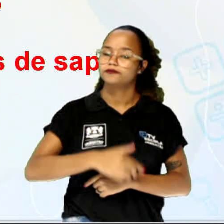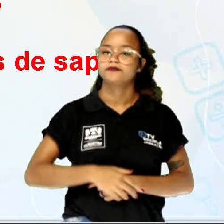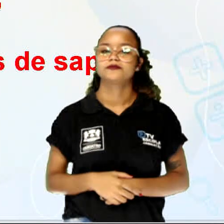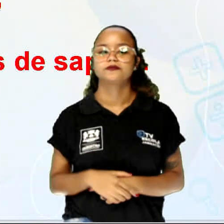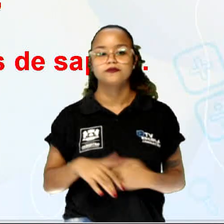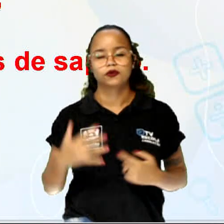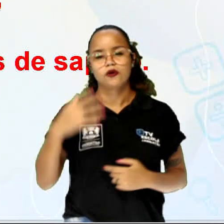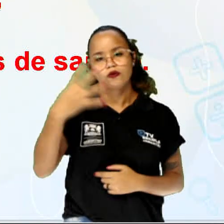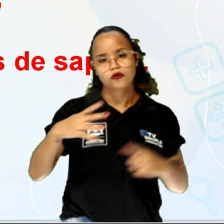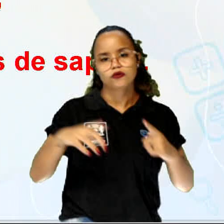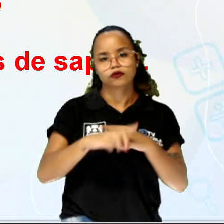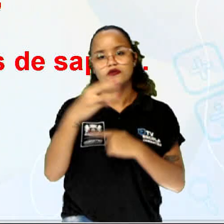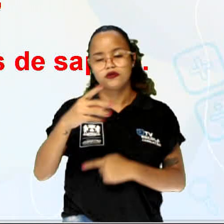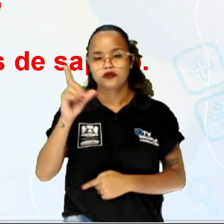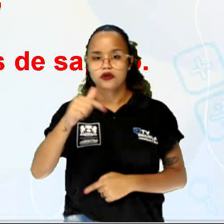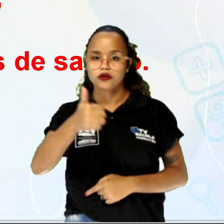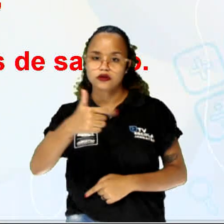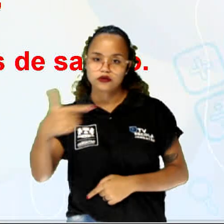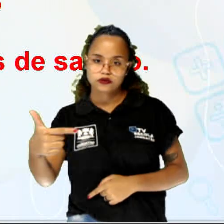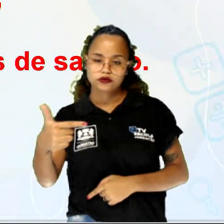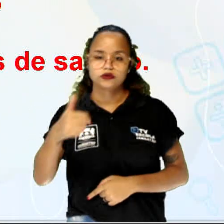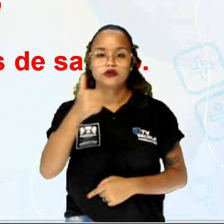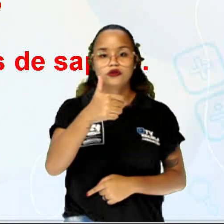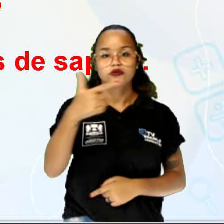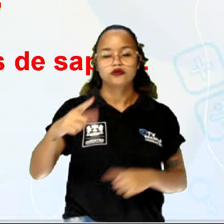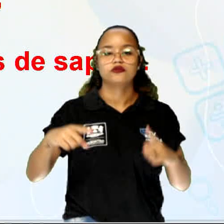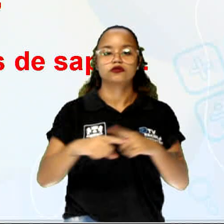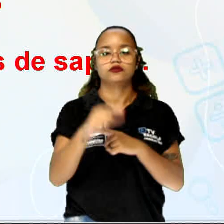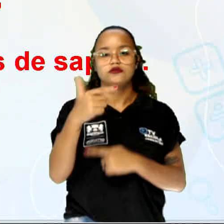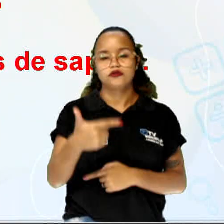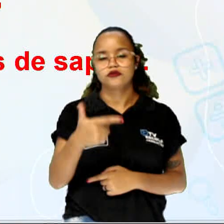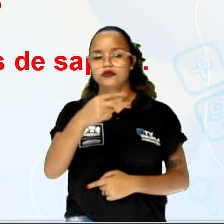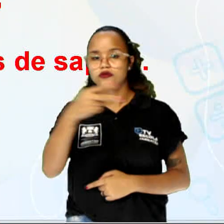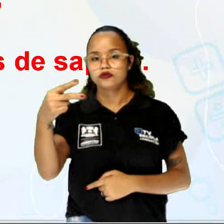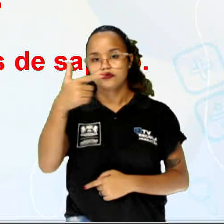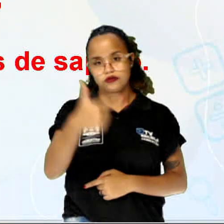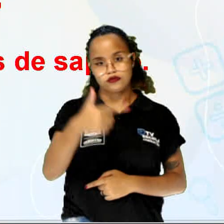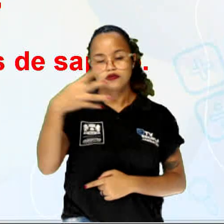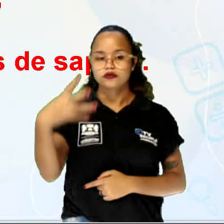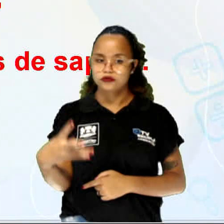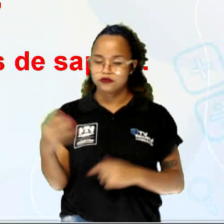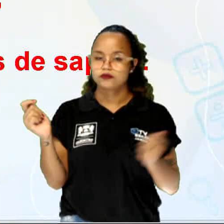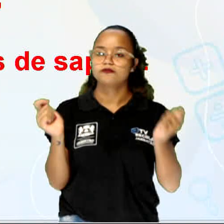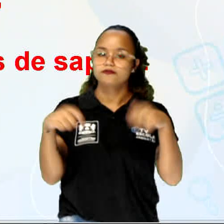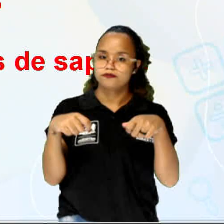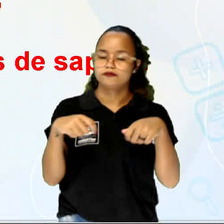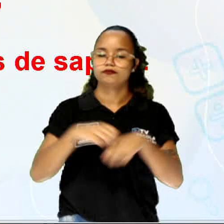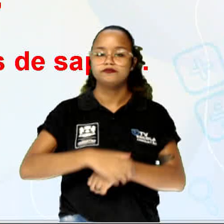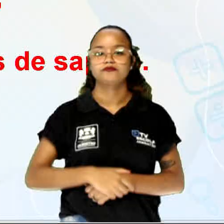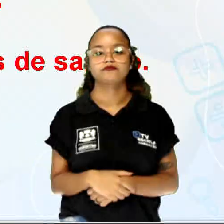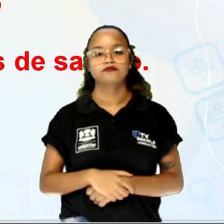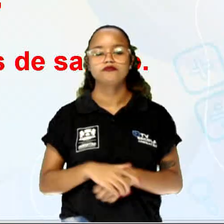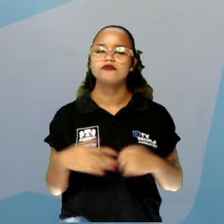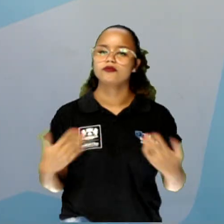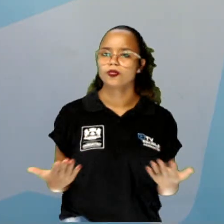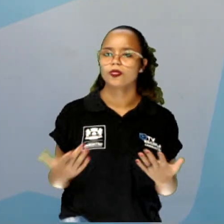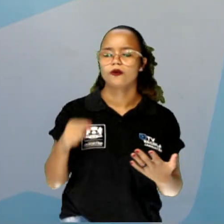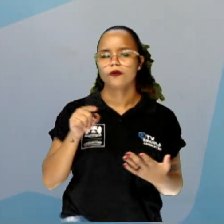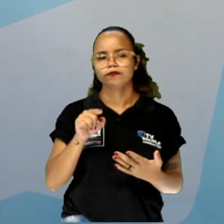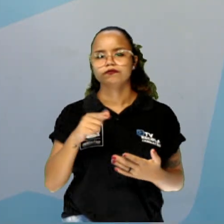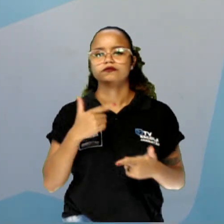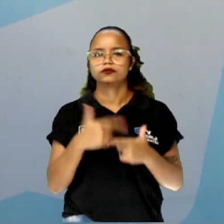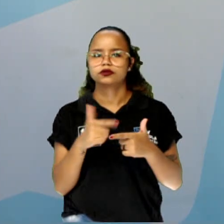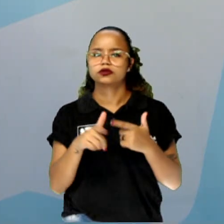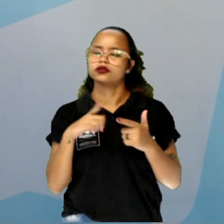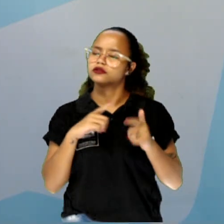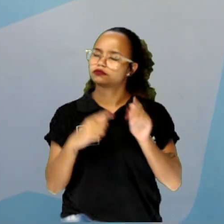E aí 4 vezes 3 é 12, 12 vezes 2 é 24 possibilidades. Ou seja, nessa situação que